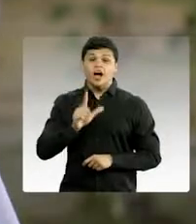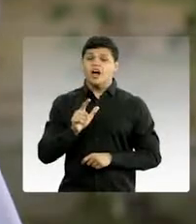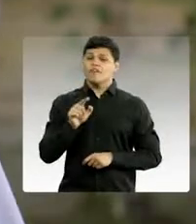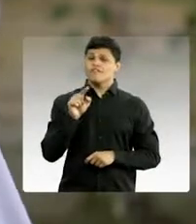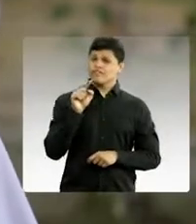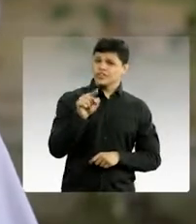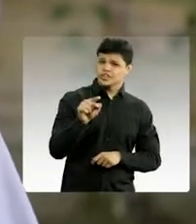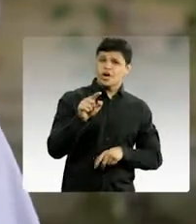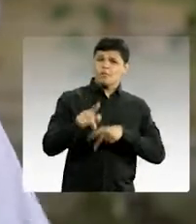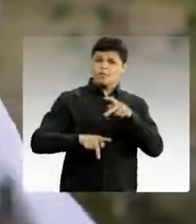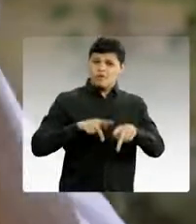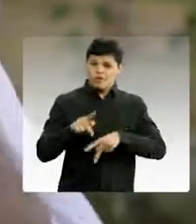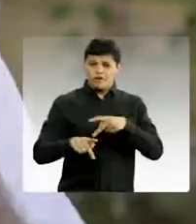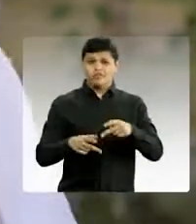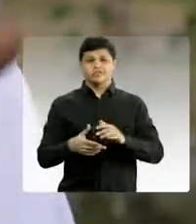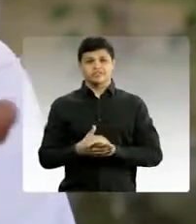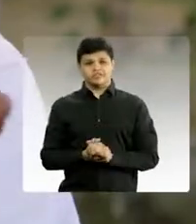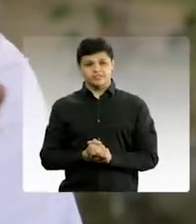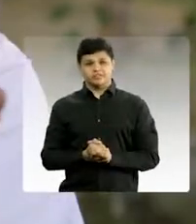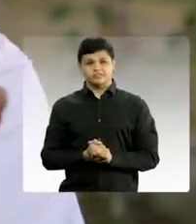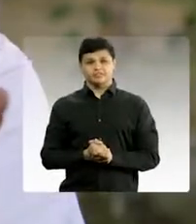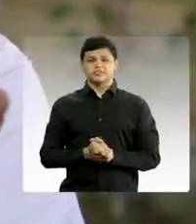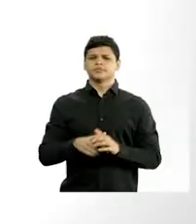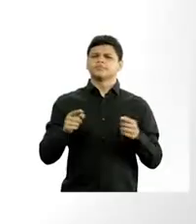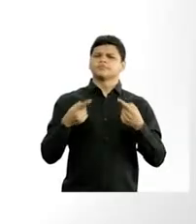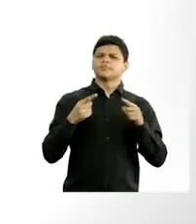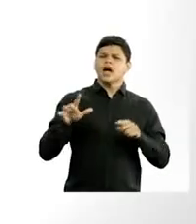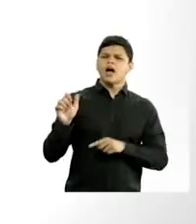tem quem ganhar é o eleitor, é você.